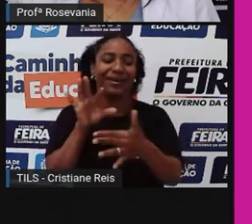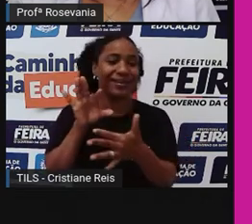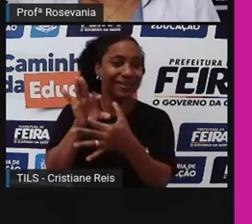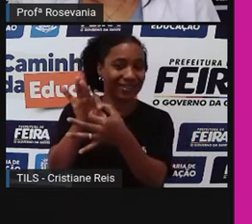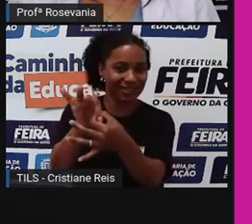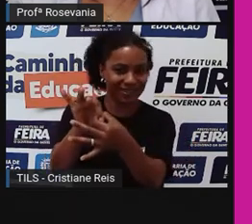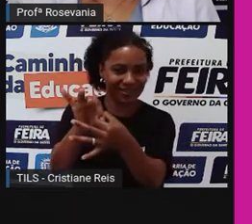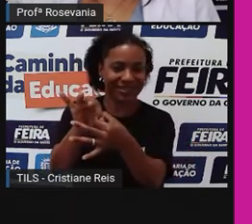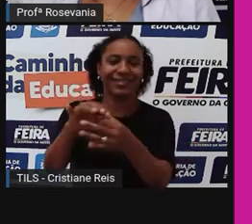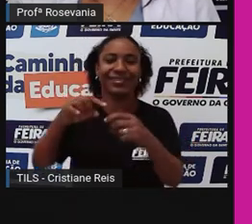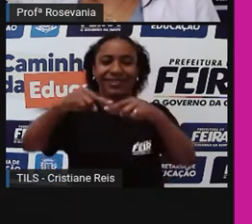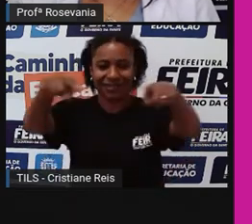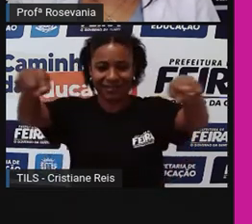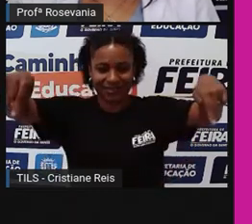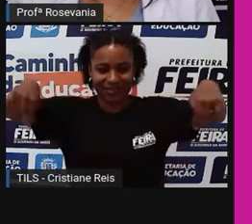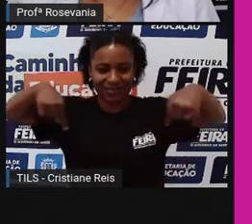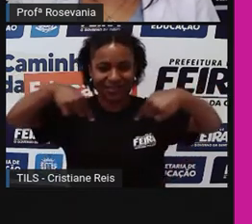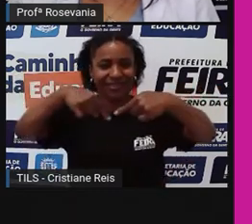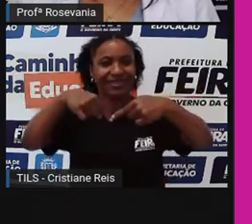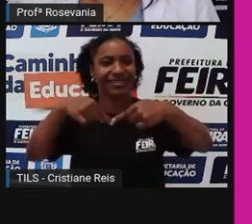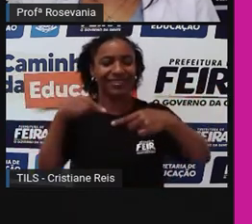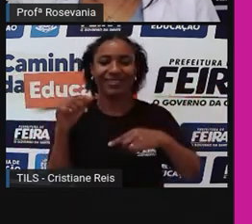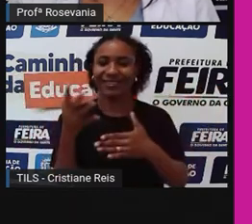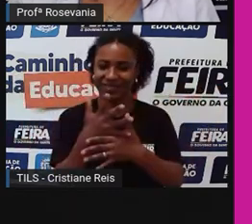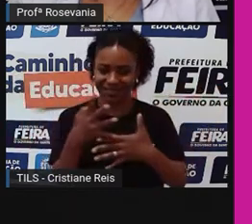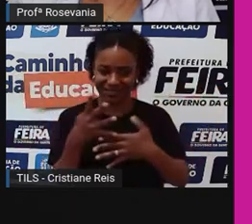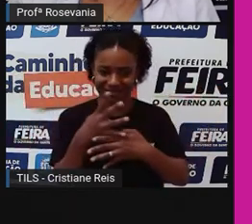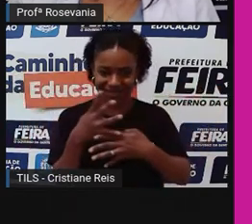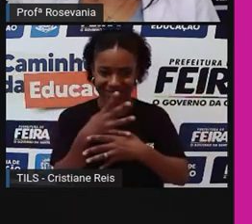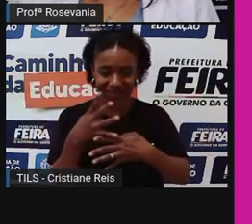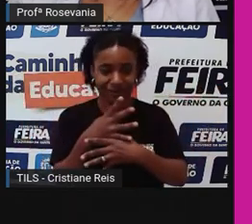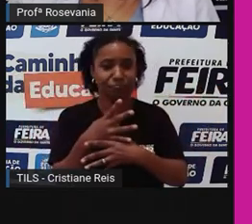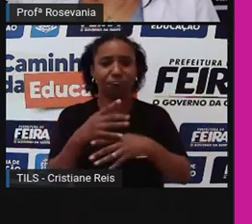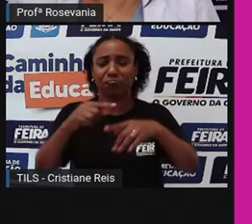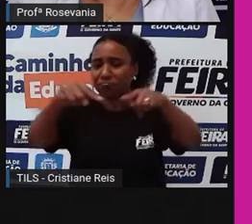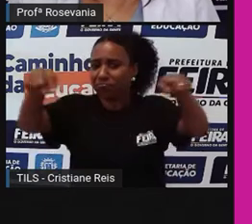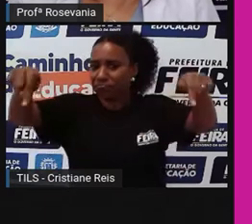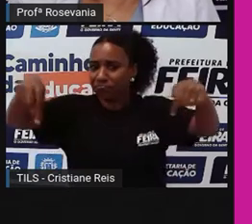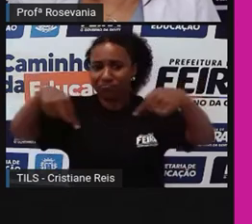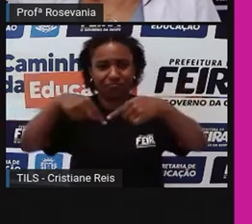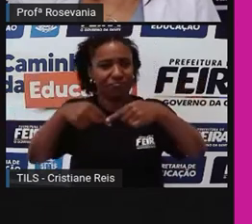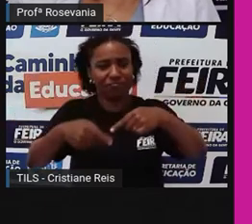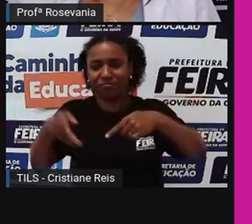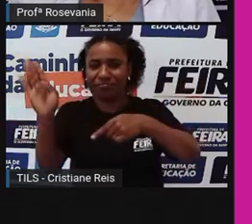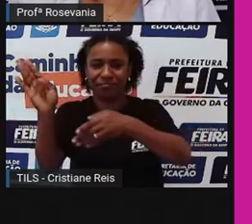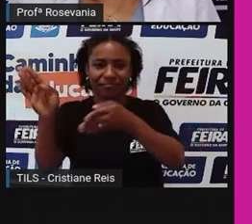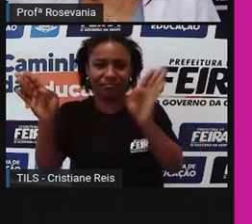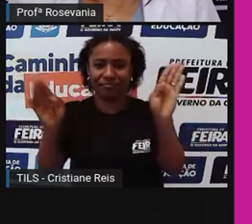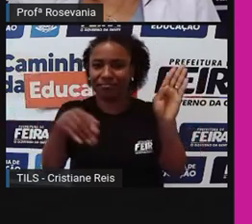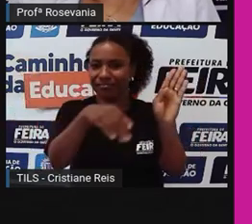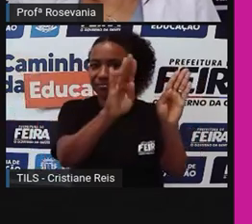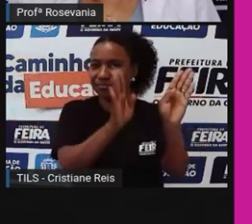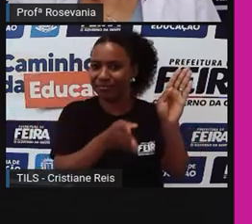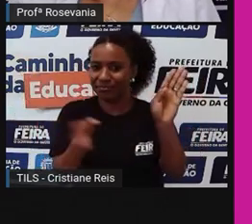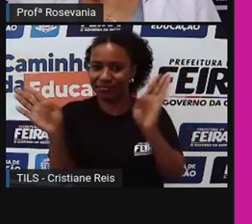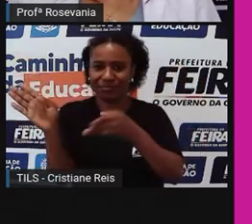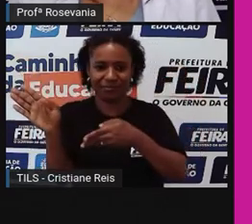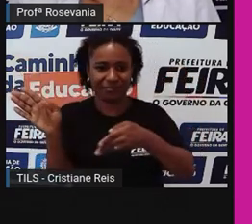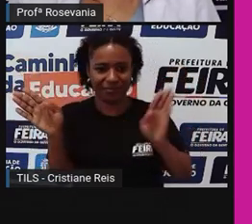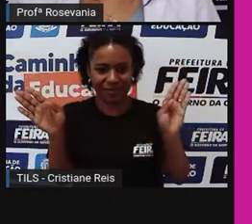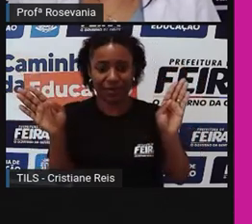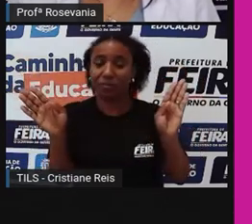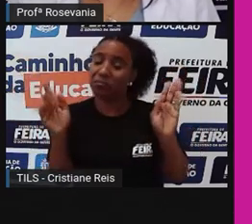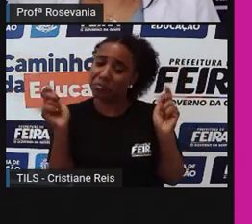contorno da cidade, e como eu falei, rapidamente chegou no anel de contorno da cidade, você pode pegar qualquer uma dessas BRs, né, ou